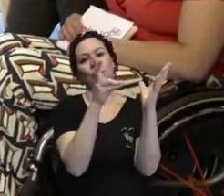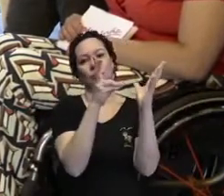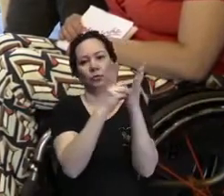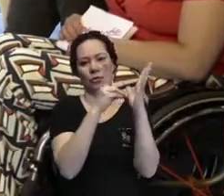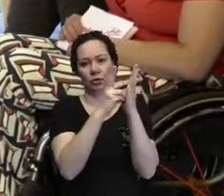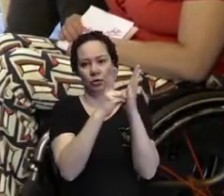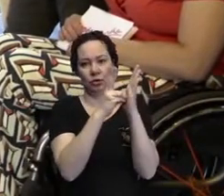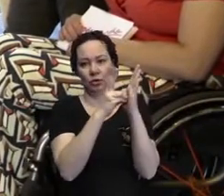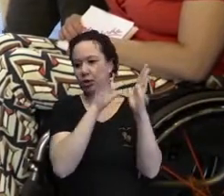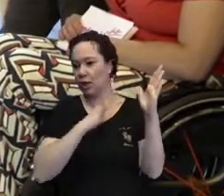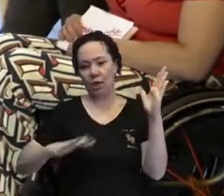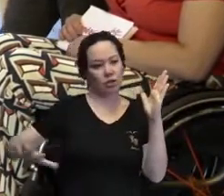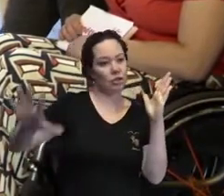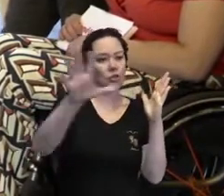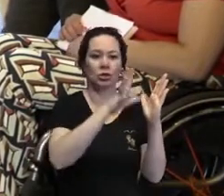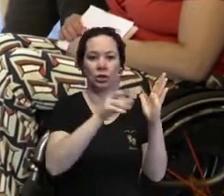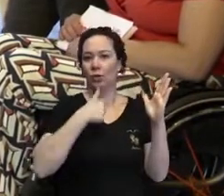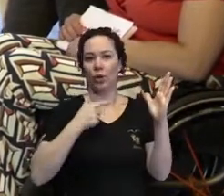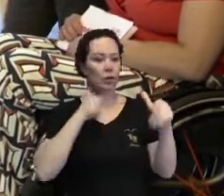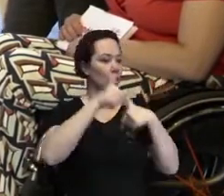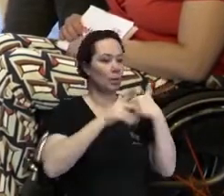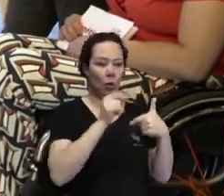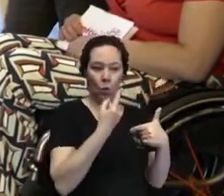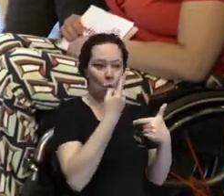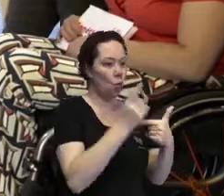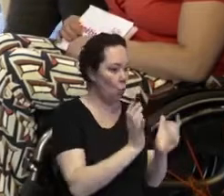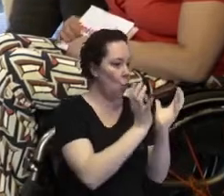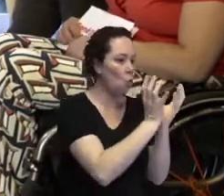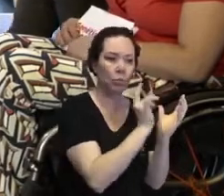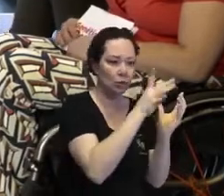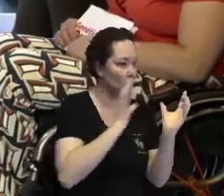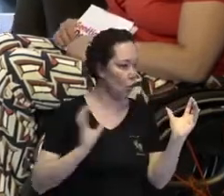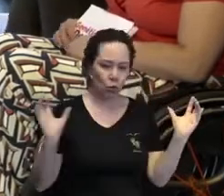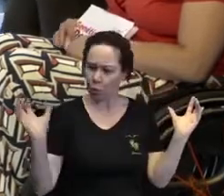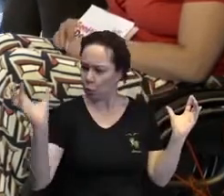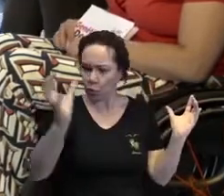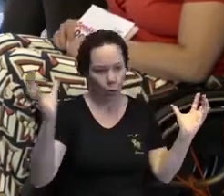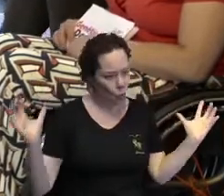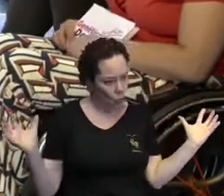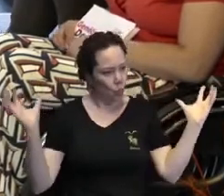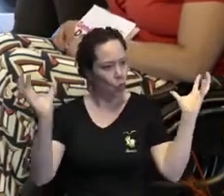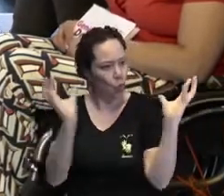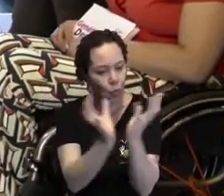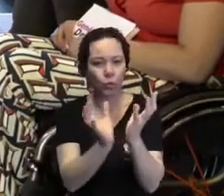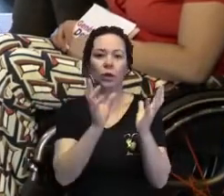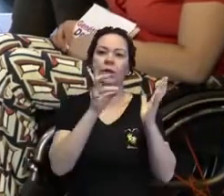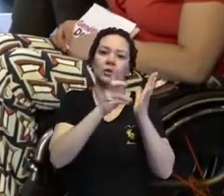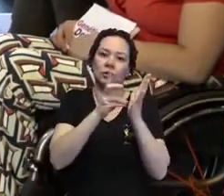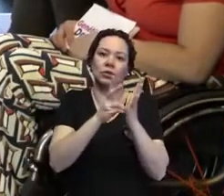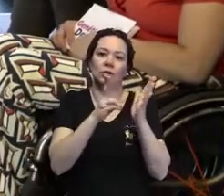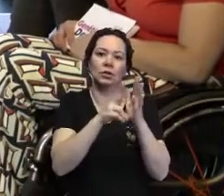a causa dele é muito mais ampla. Perfeito. Incrível. Lu, você está nos ouvindo? Sem dúvida.